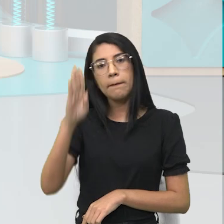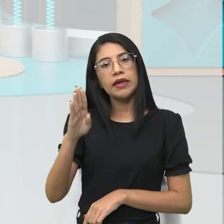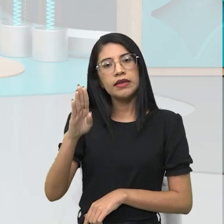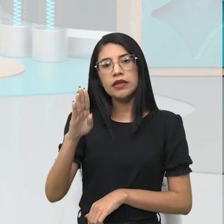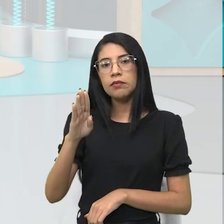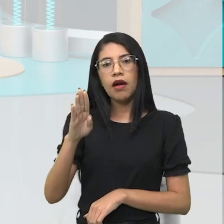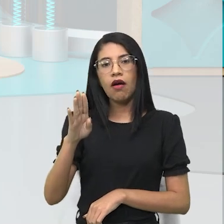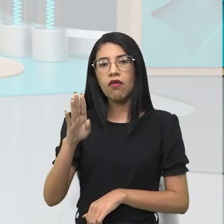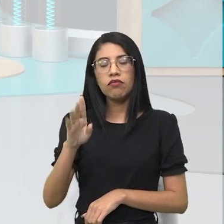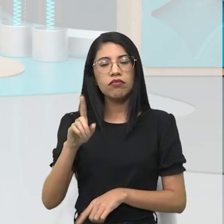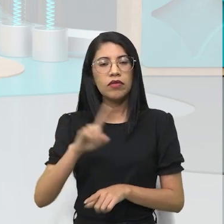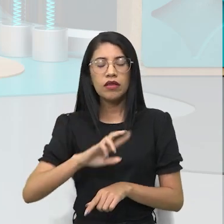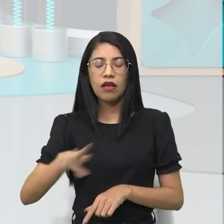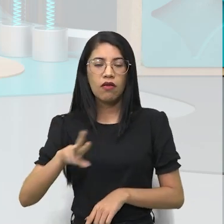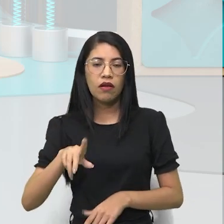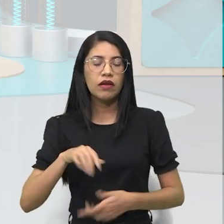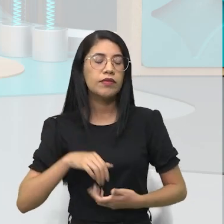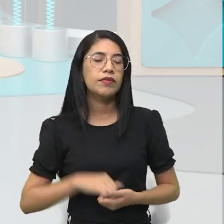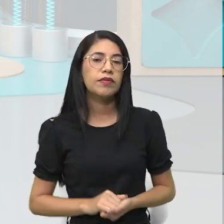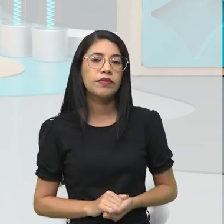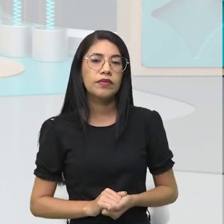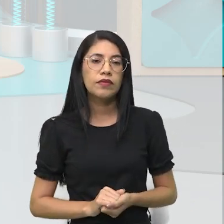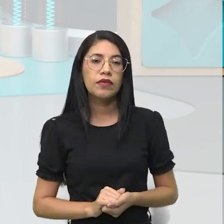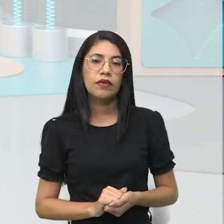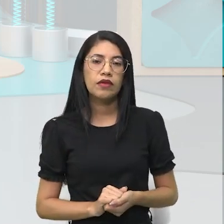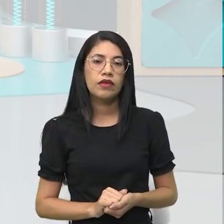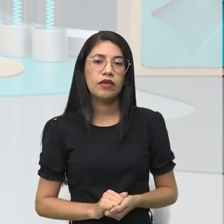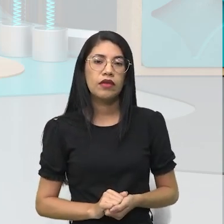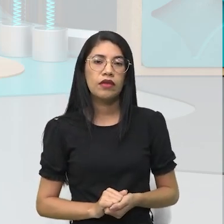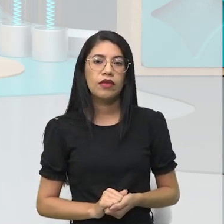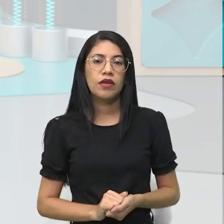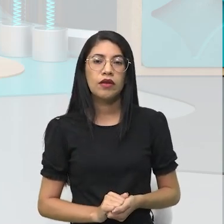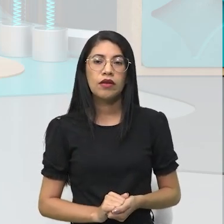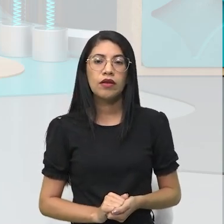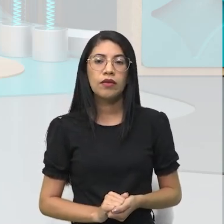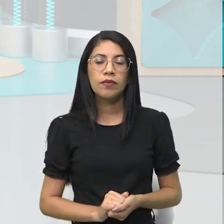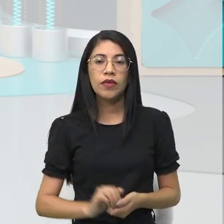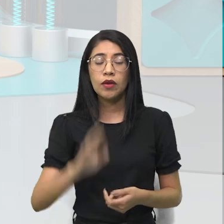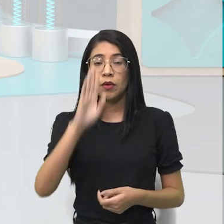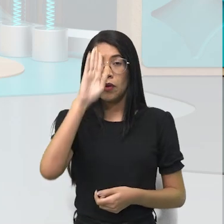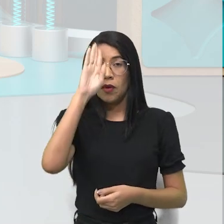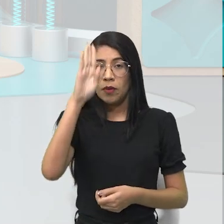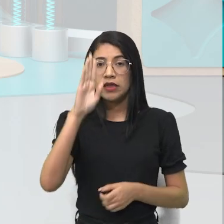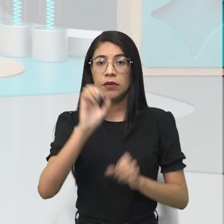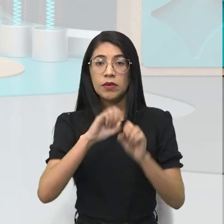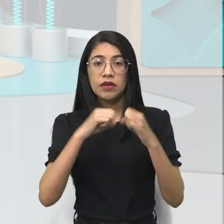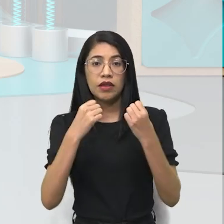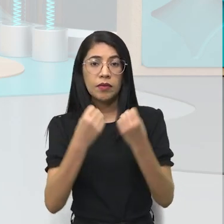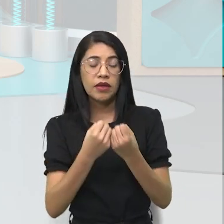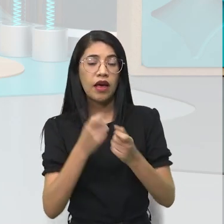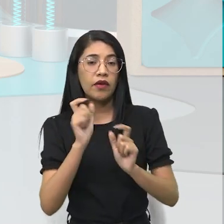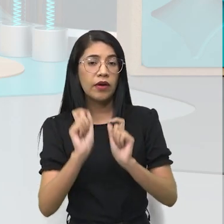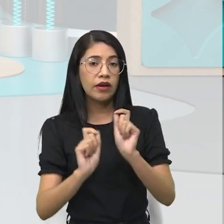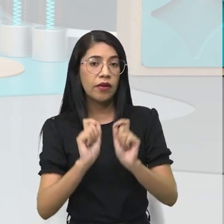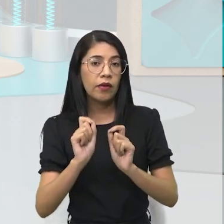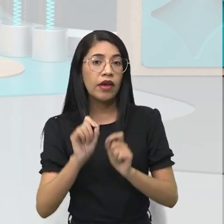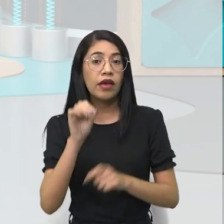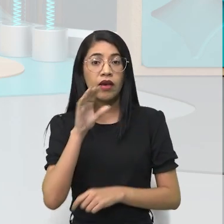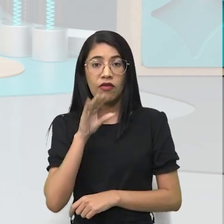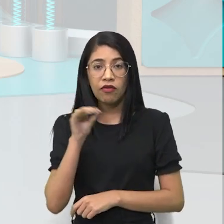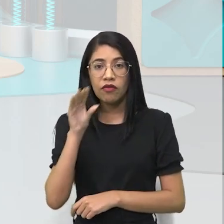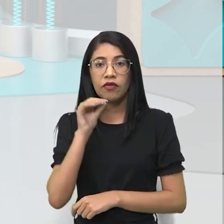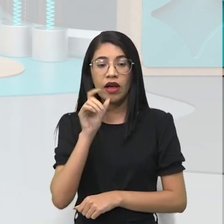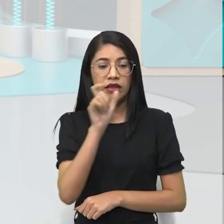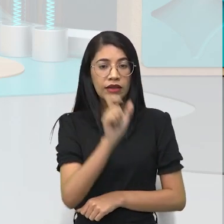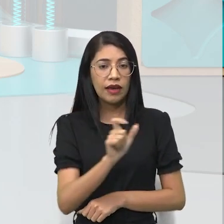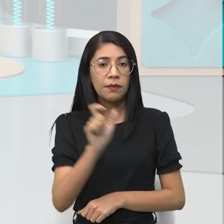atração, né, do nosso seminário, o nosso, o nosso principal momento ali, né, nossa principal atração, era a